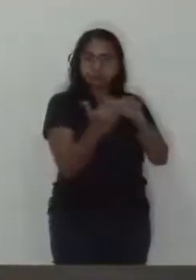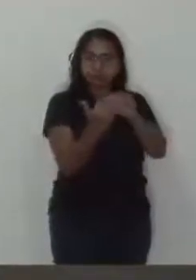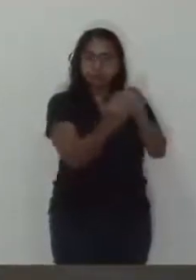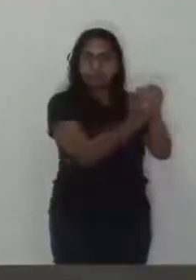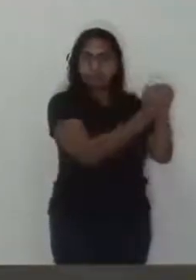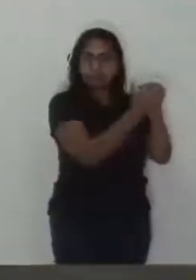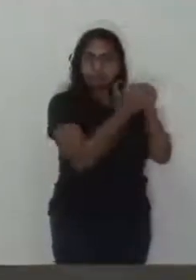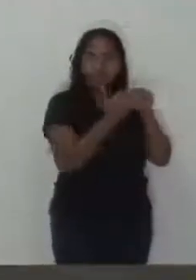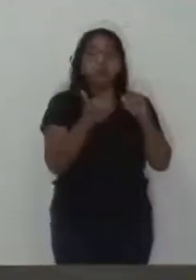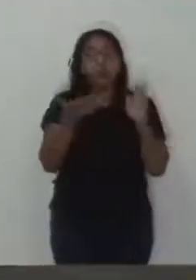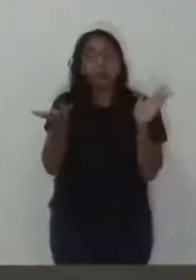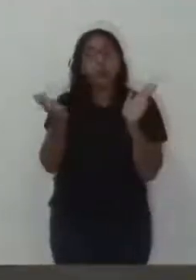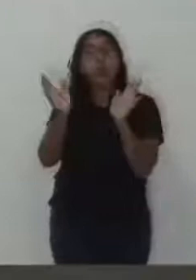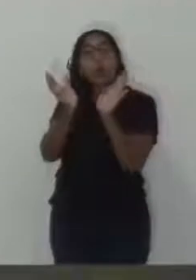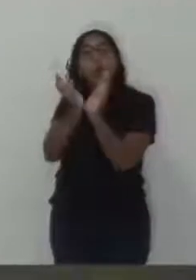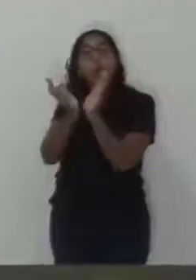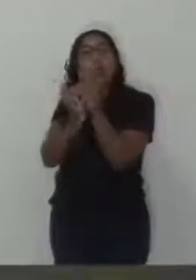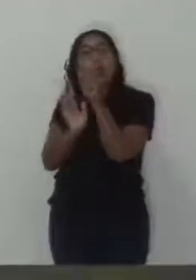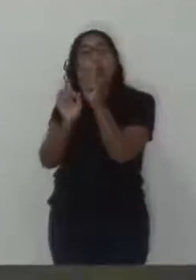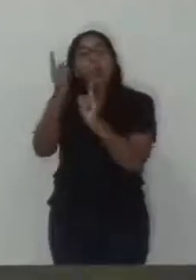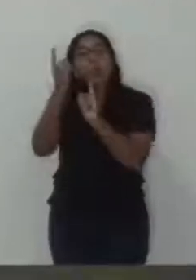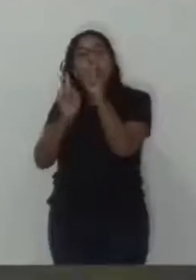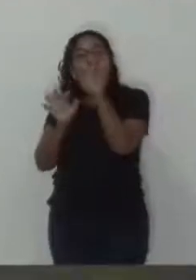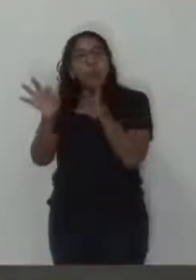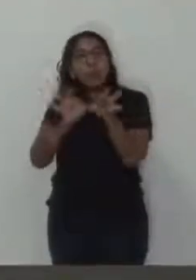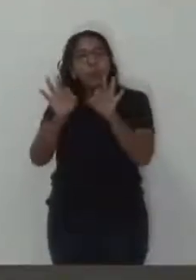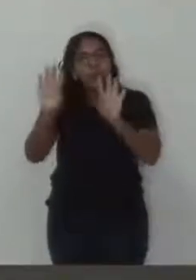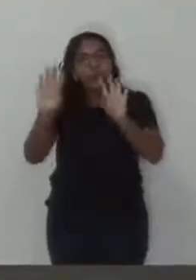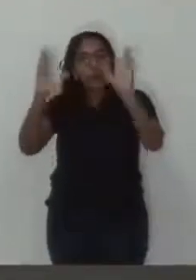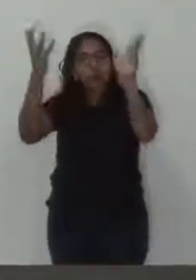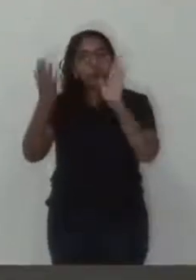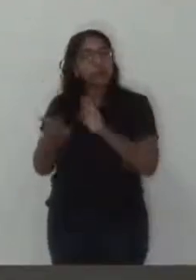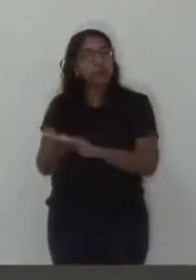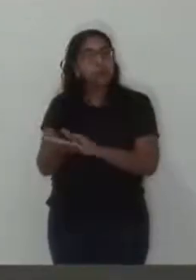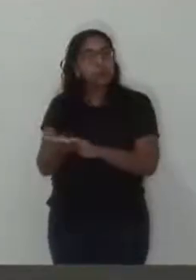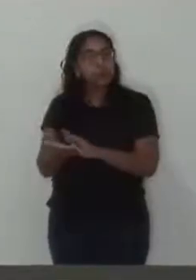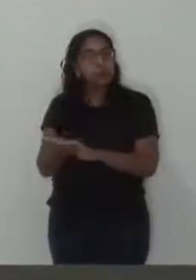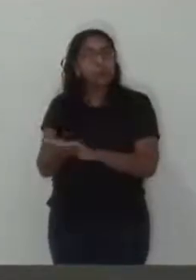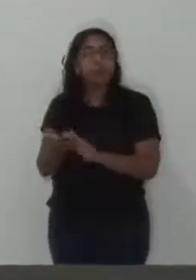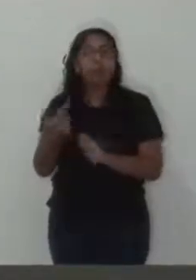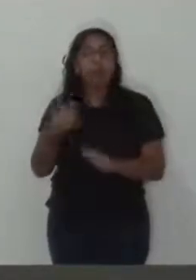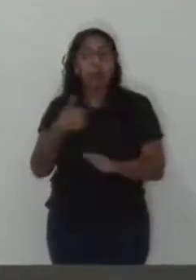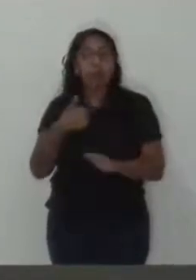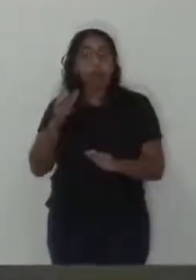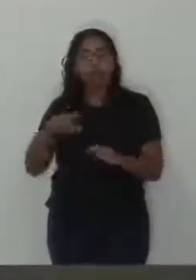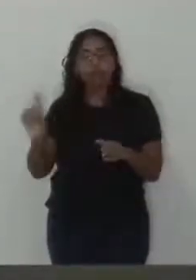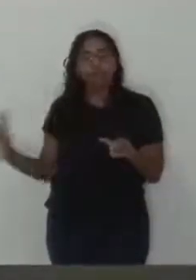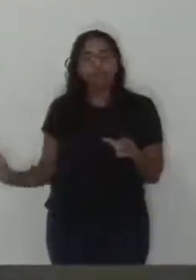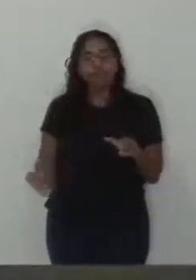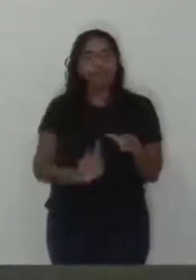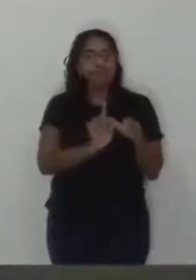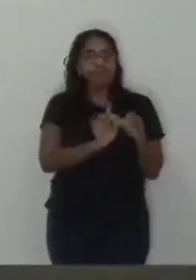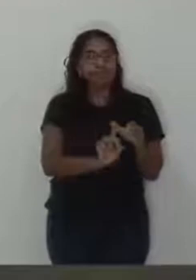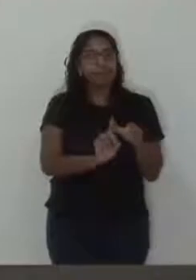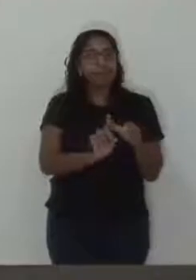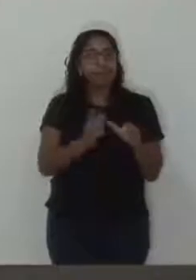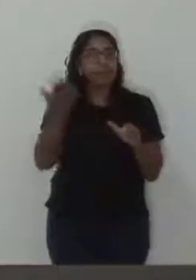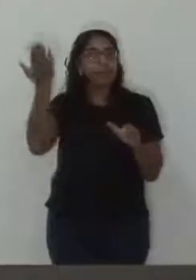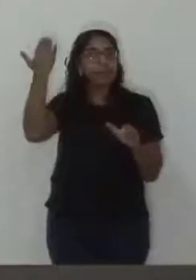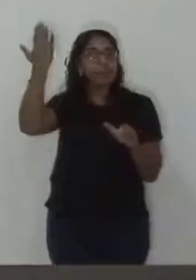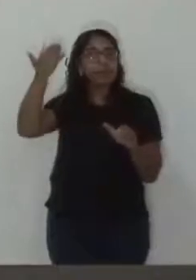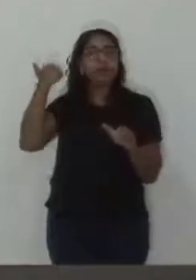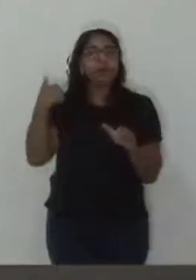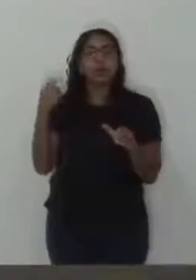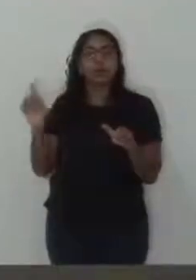aplausos aos blocos carnavalescos aqui da nossa cidade. Eu faço parte e saio um deles já desde o seu início